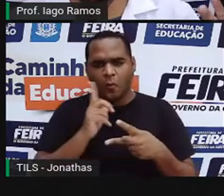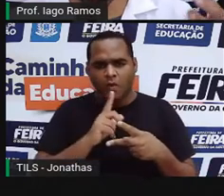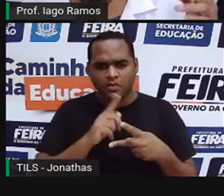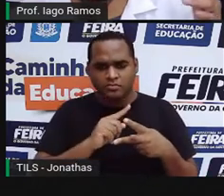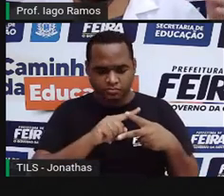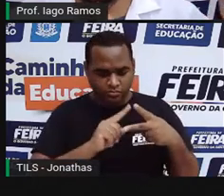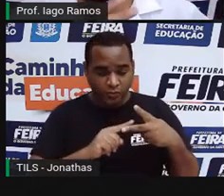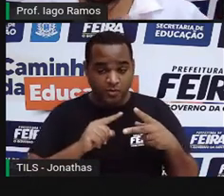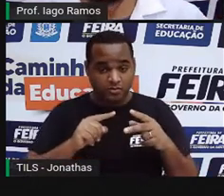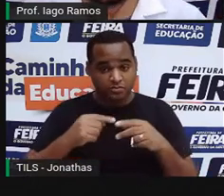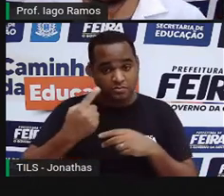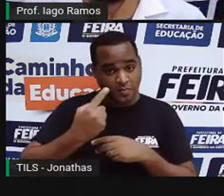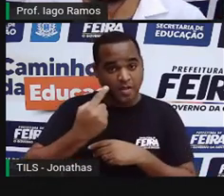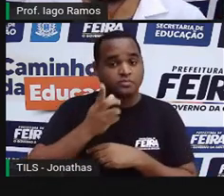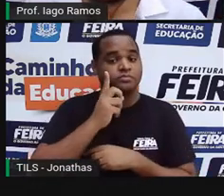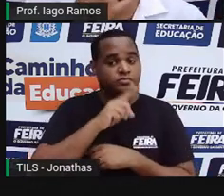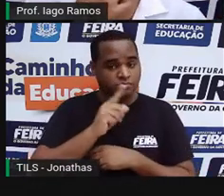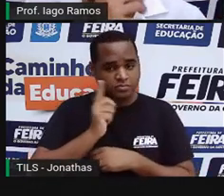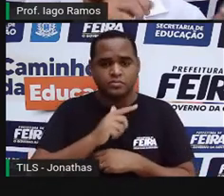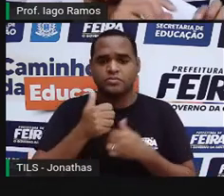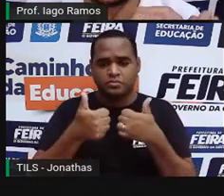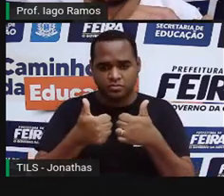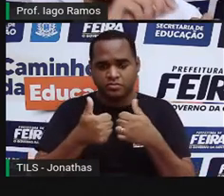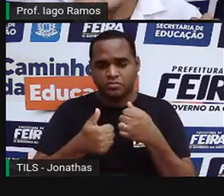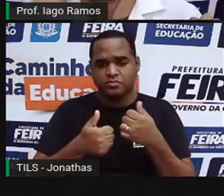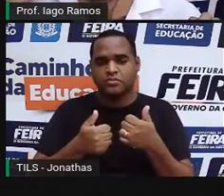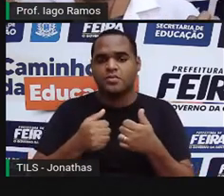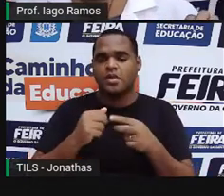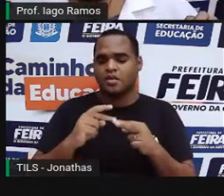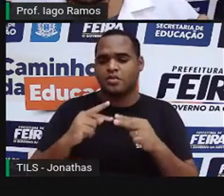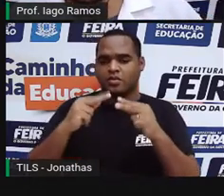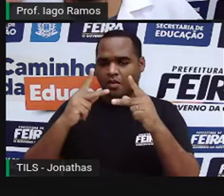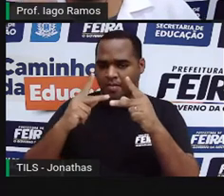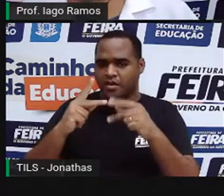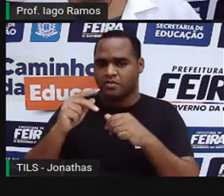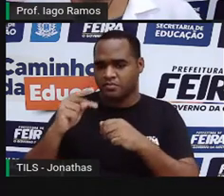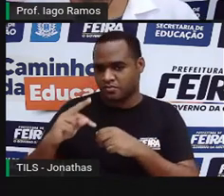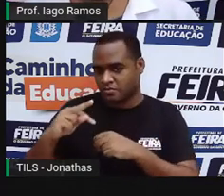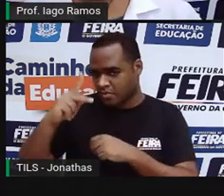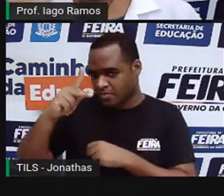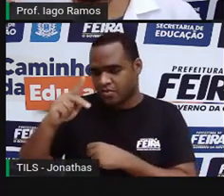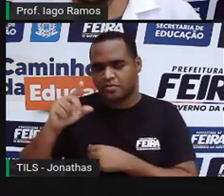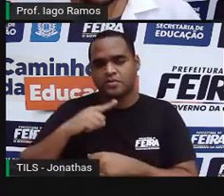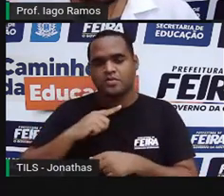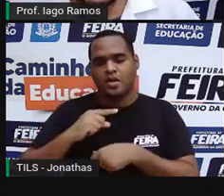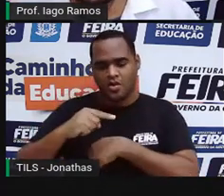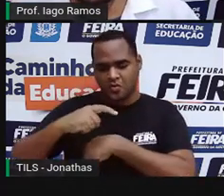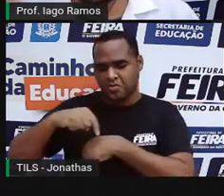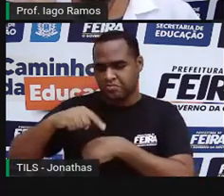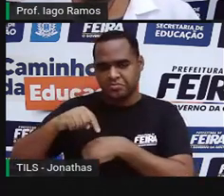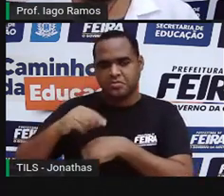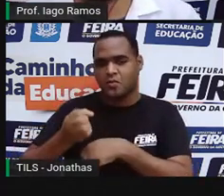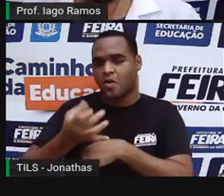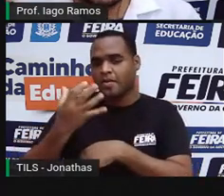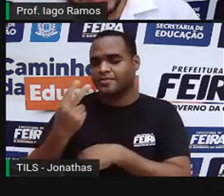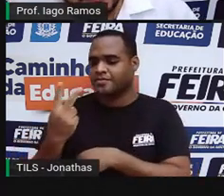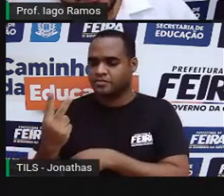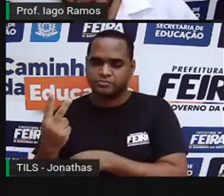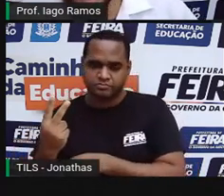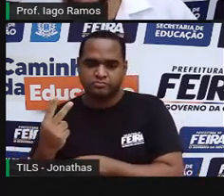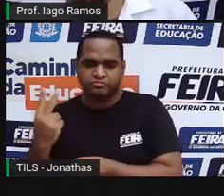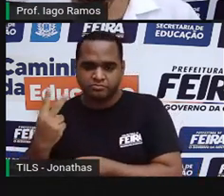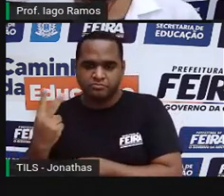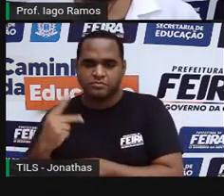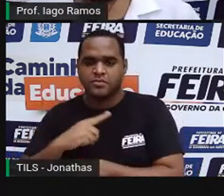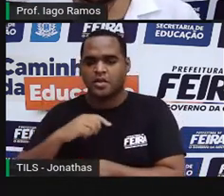gols no primeiro tempo, dobra a quantidade de tempo, vai lá para o segundo tempo, para